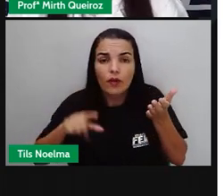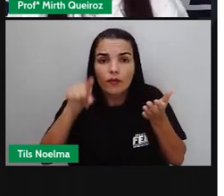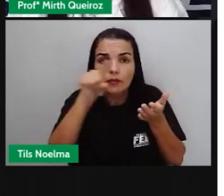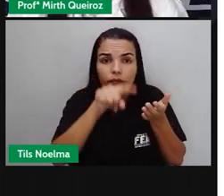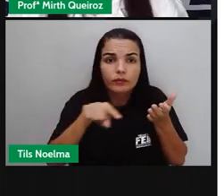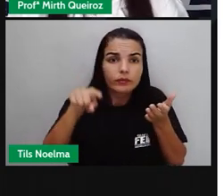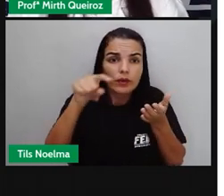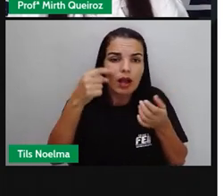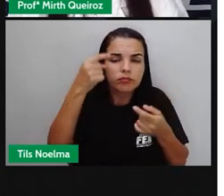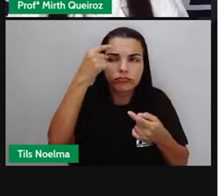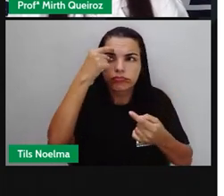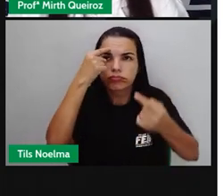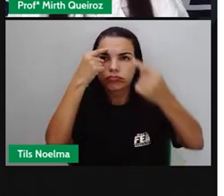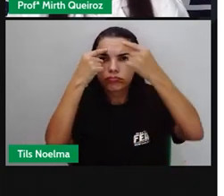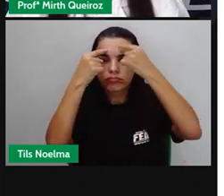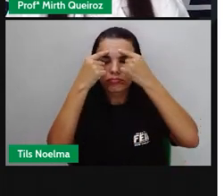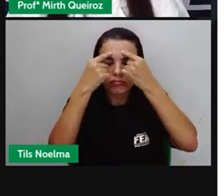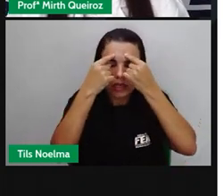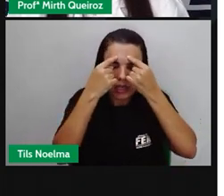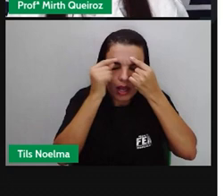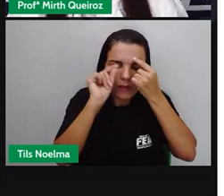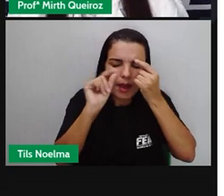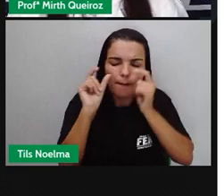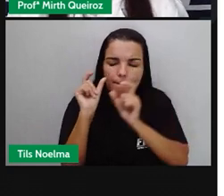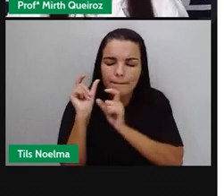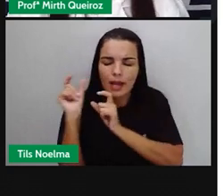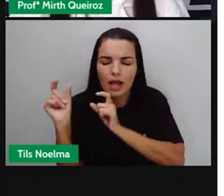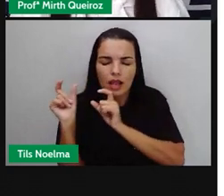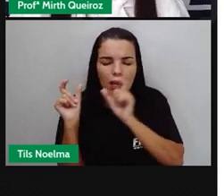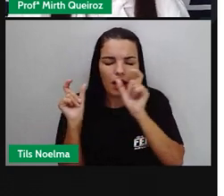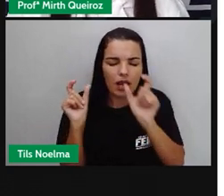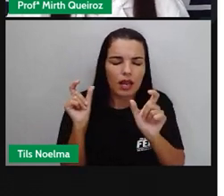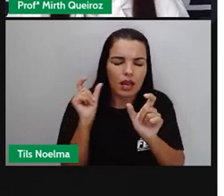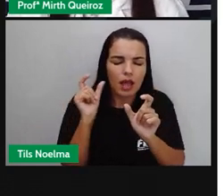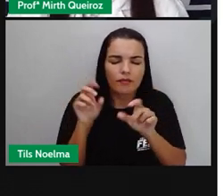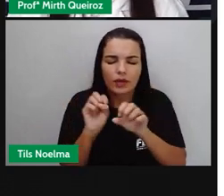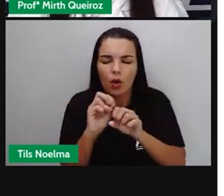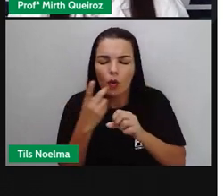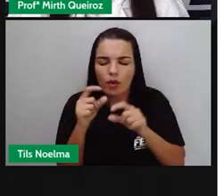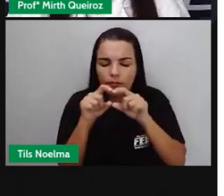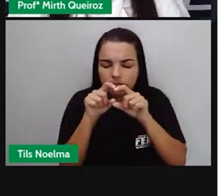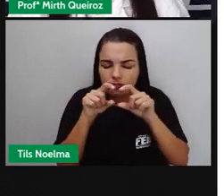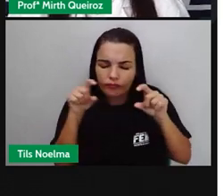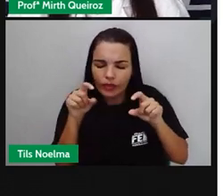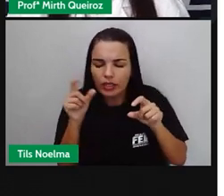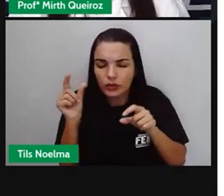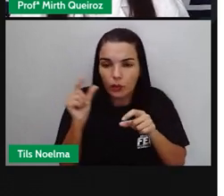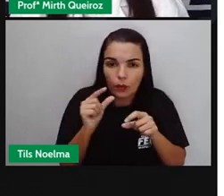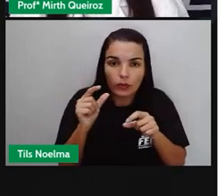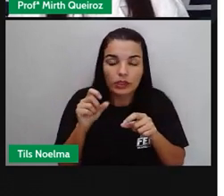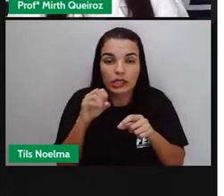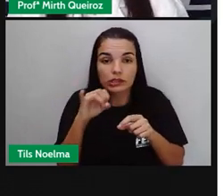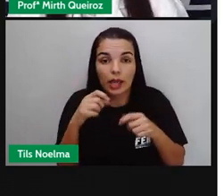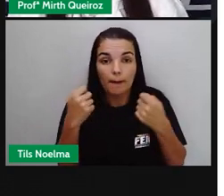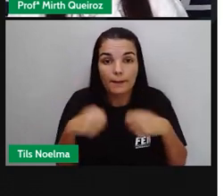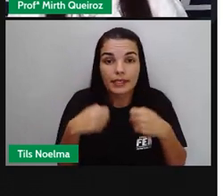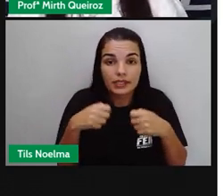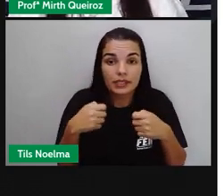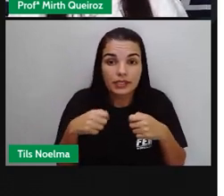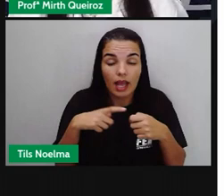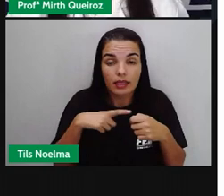mental, né? Onde vocês vão utilizar palavras-chave, ou frases curtas, se for preciso, utilizem